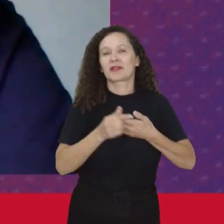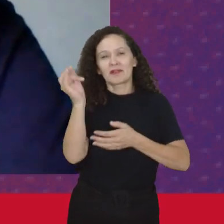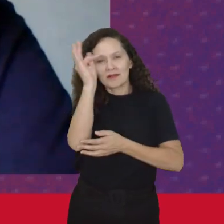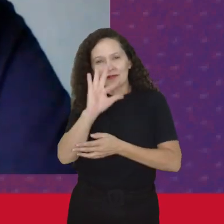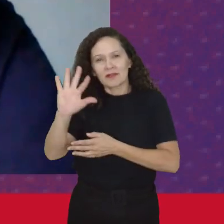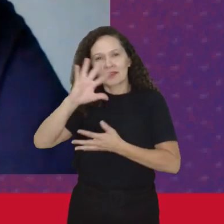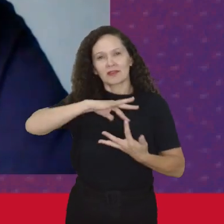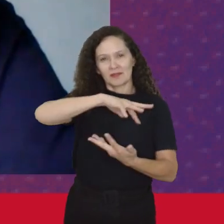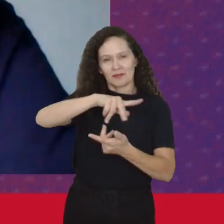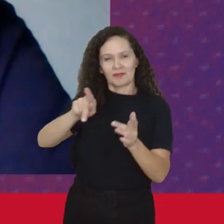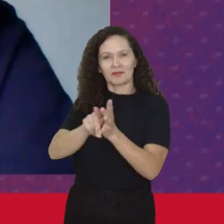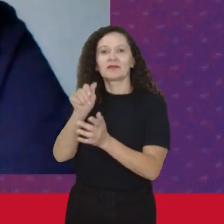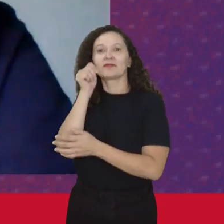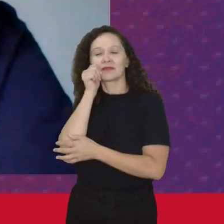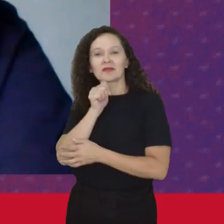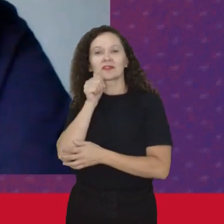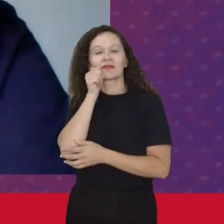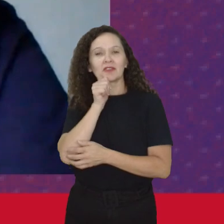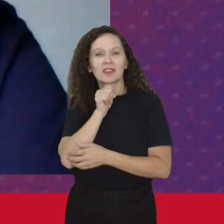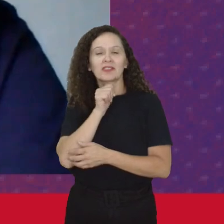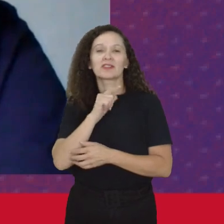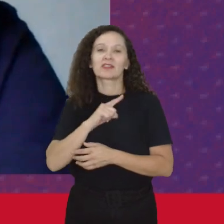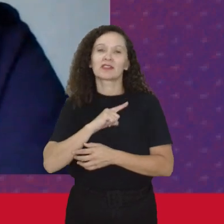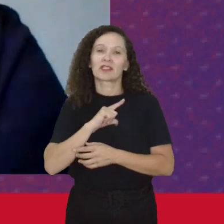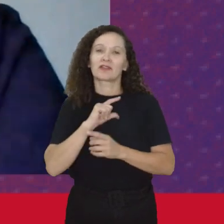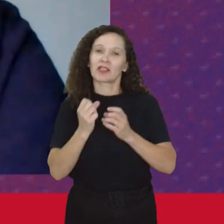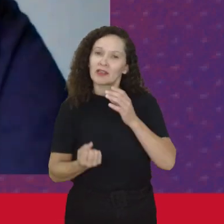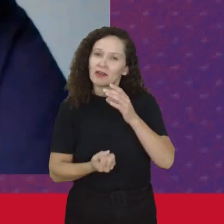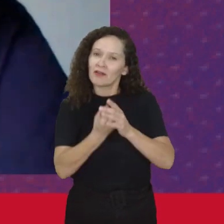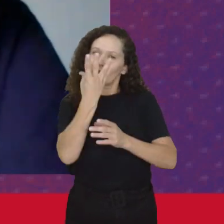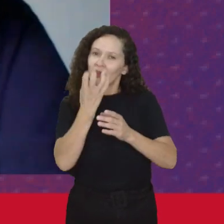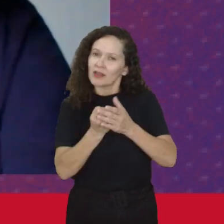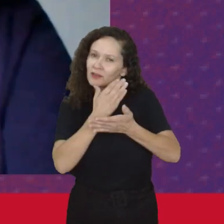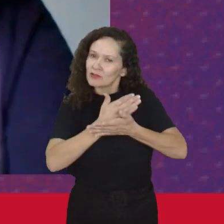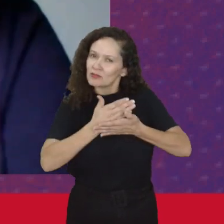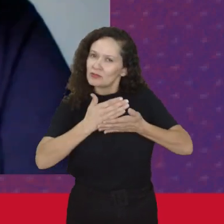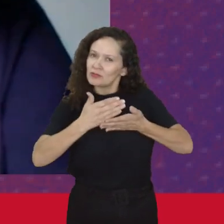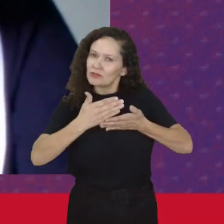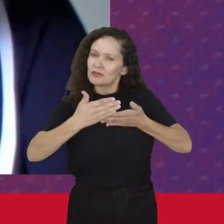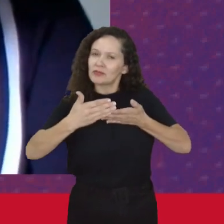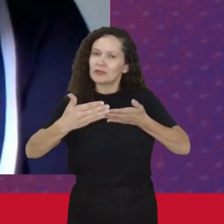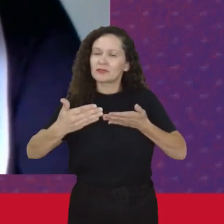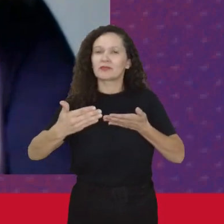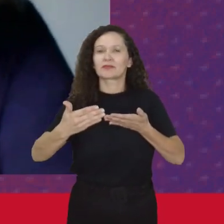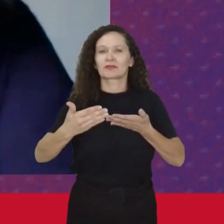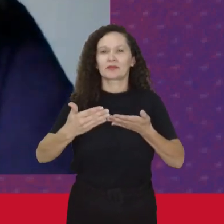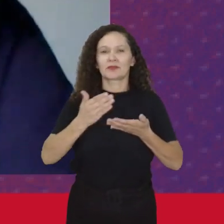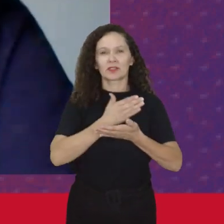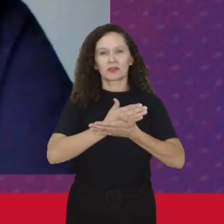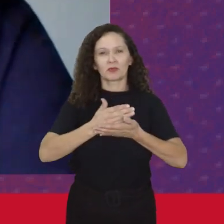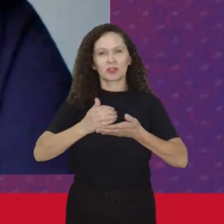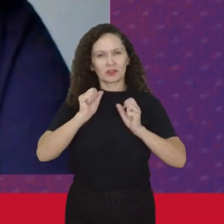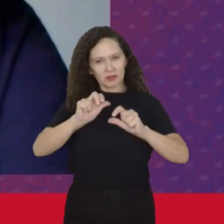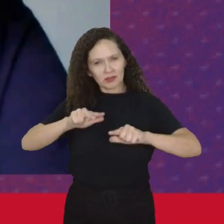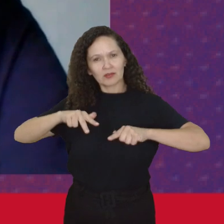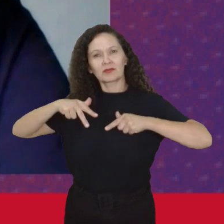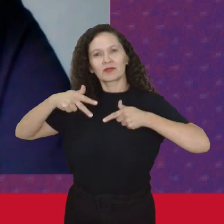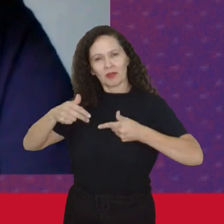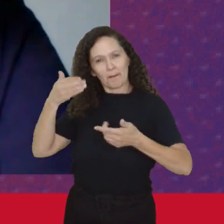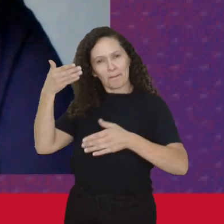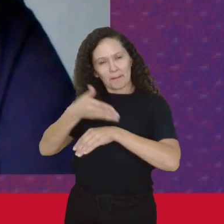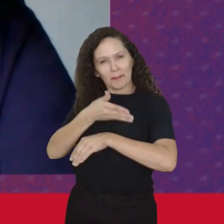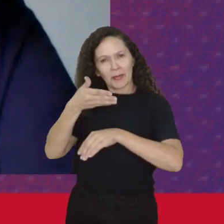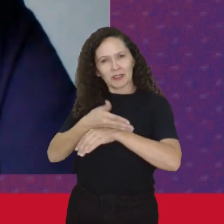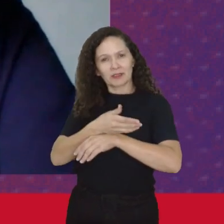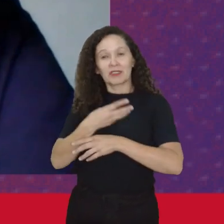Internacional Das mulheres Que foi Construída Inicialmente A partir Das militantes Participantes